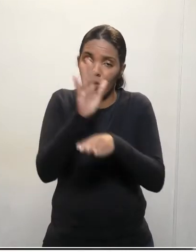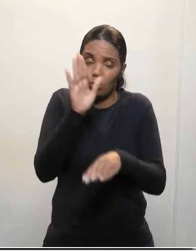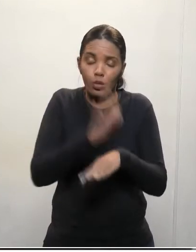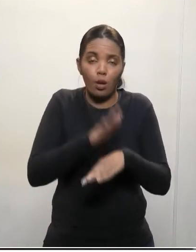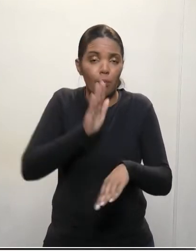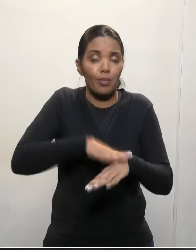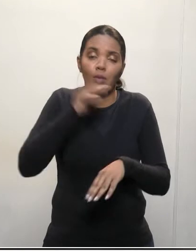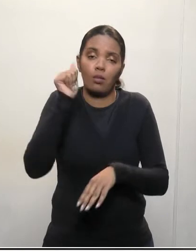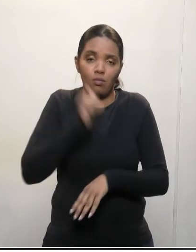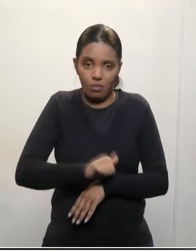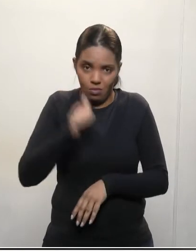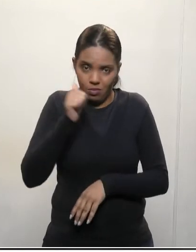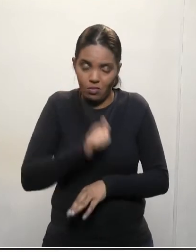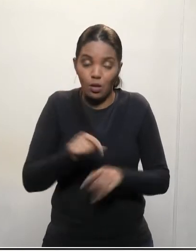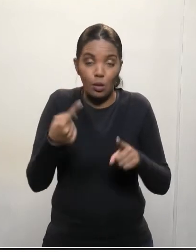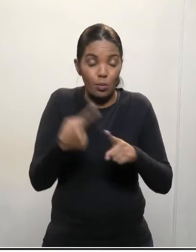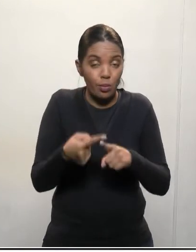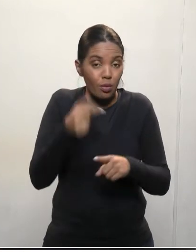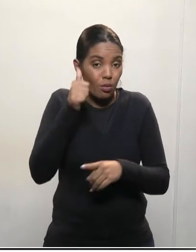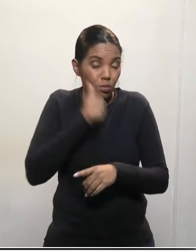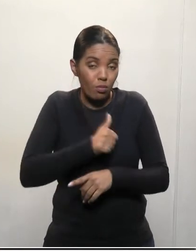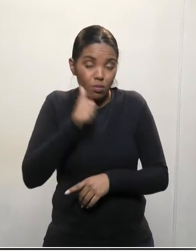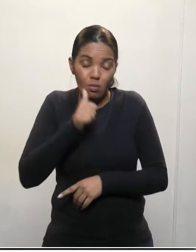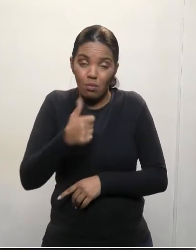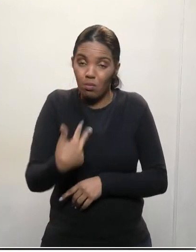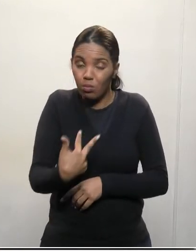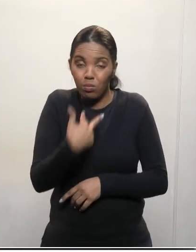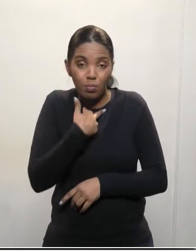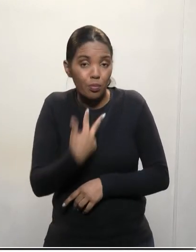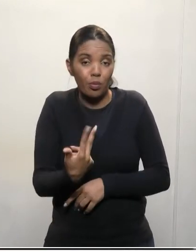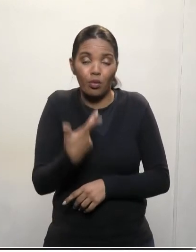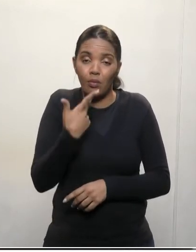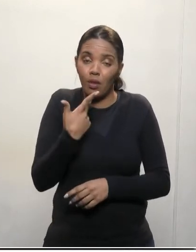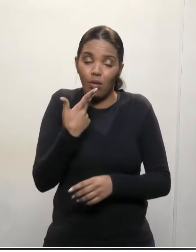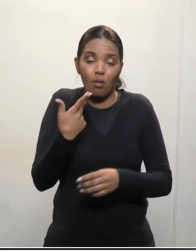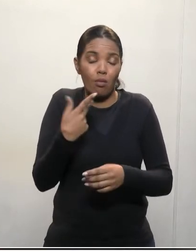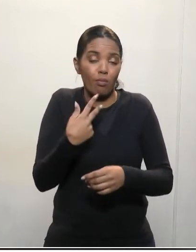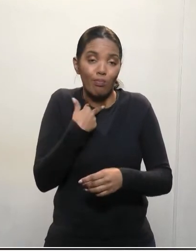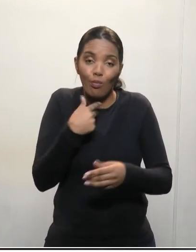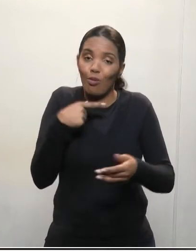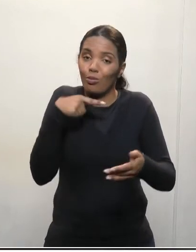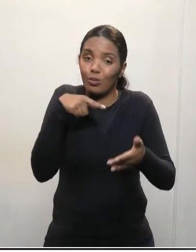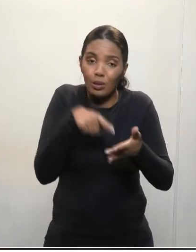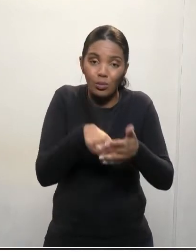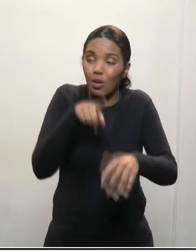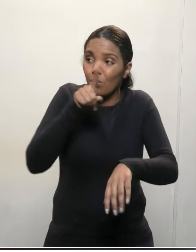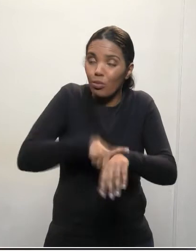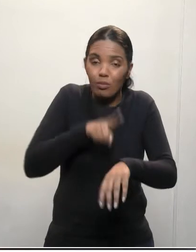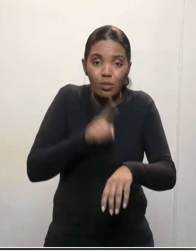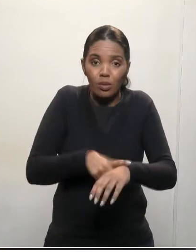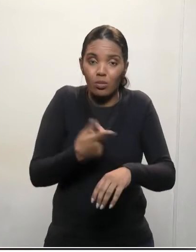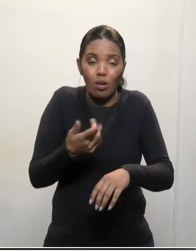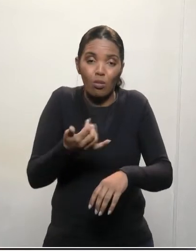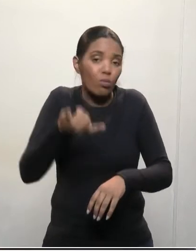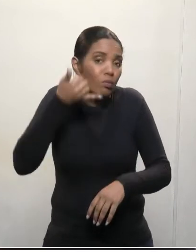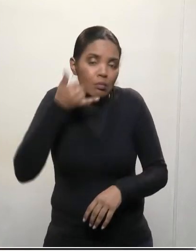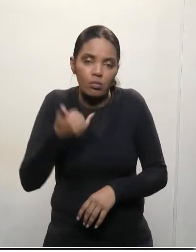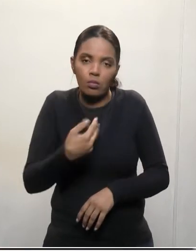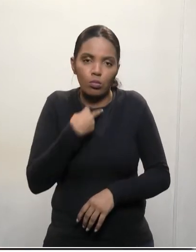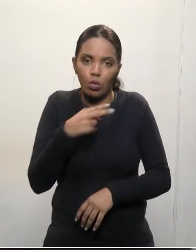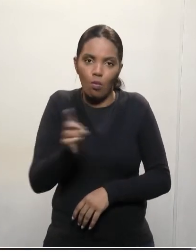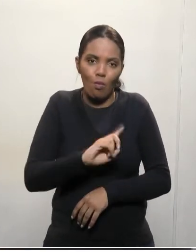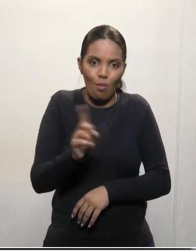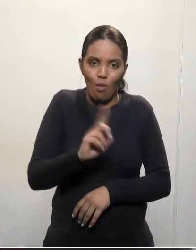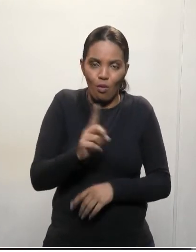das mulheres, para aquela mulher que não pode fazer a denúncia, naquele momento ela não pode falar, ela não pode